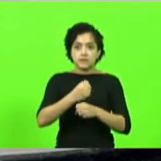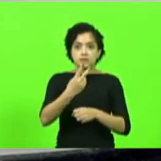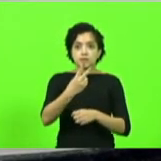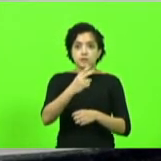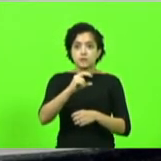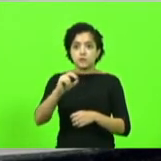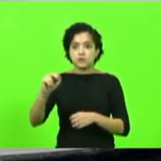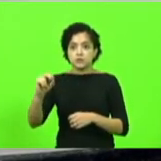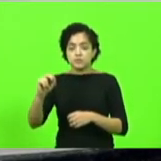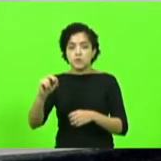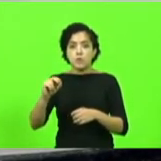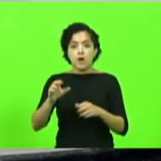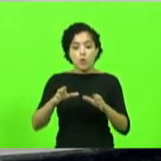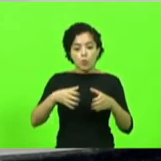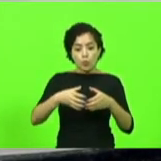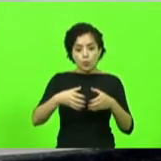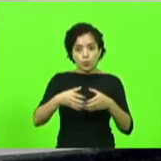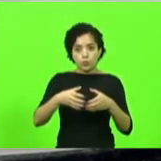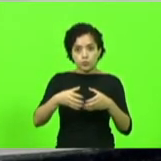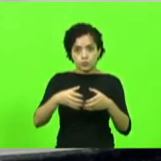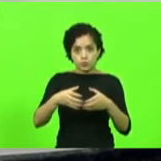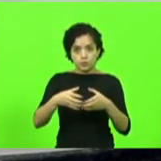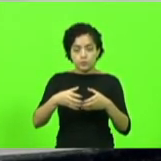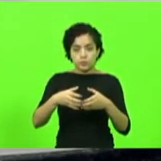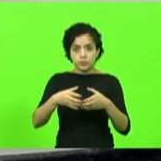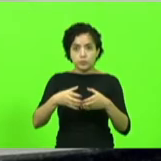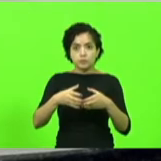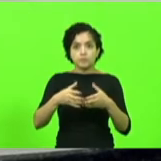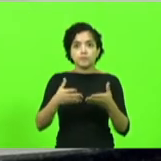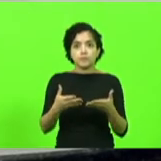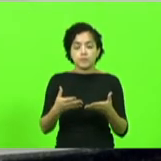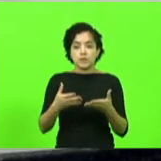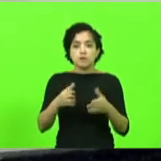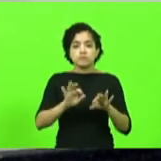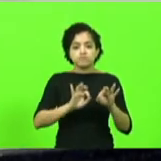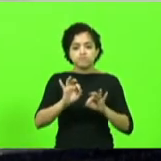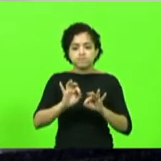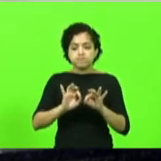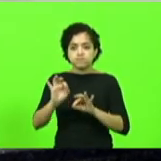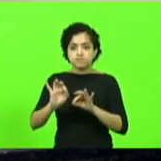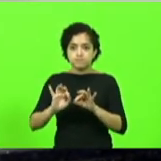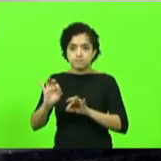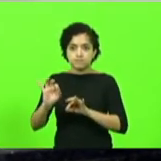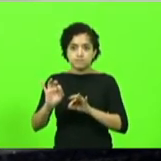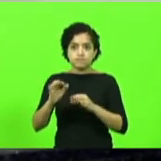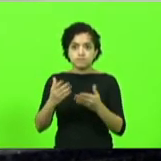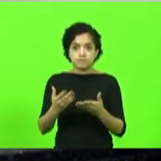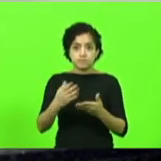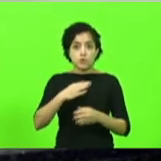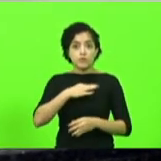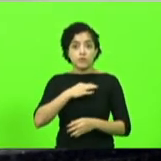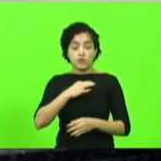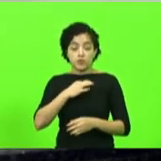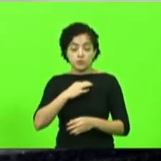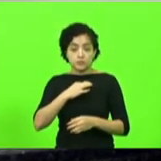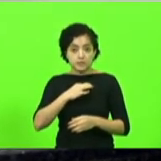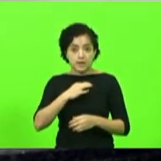uma organização da sociedade civil, o CIP, constituída por voluntários,